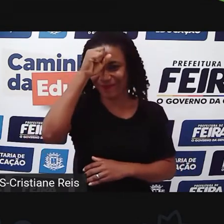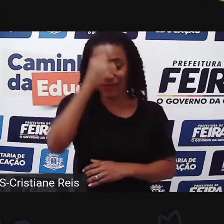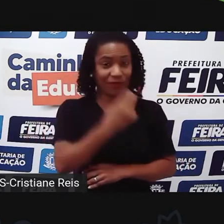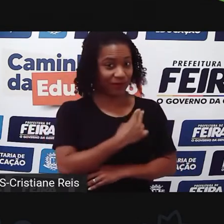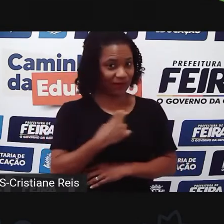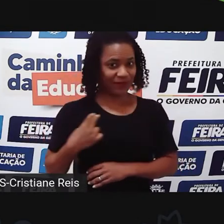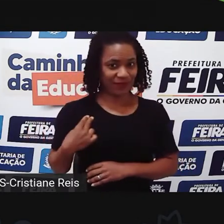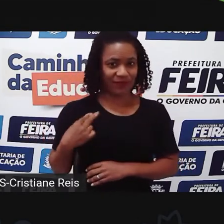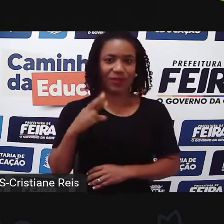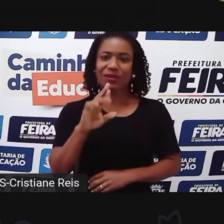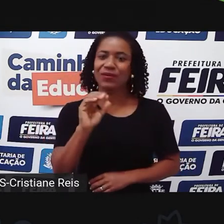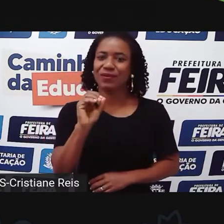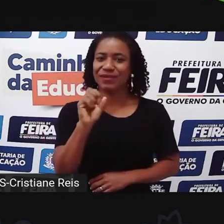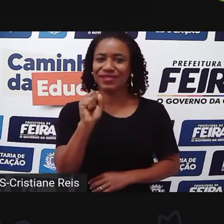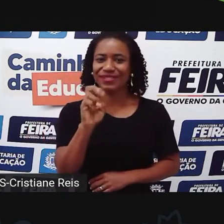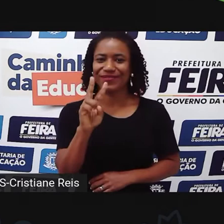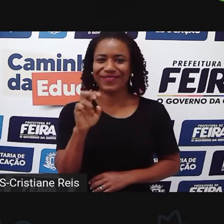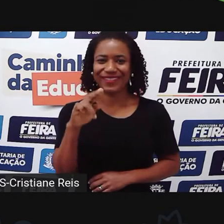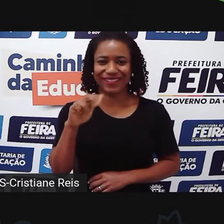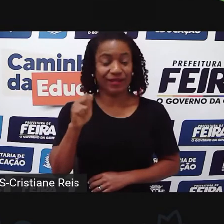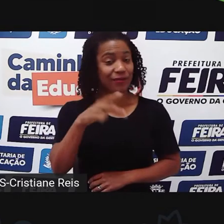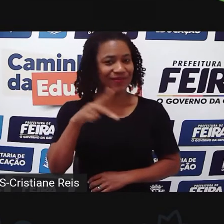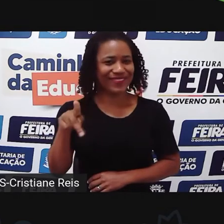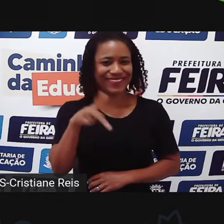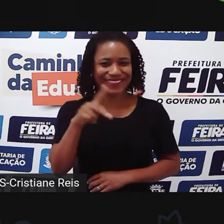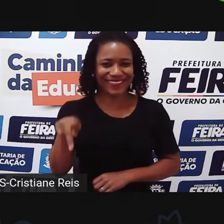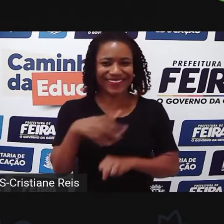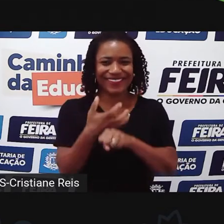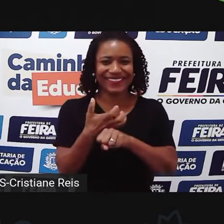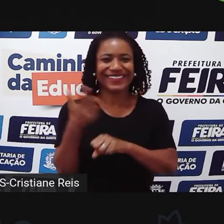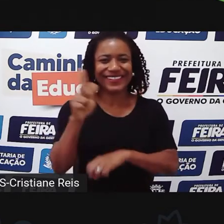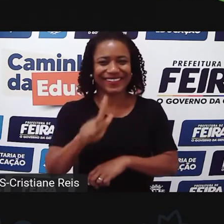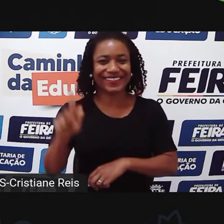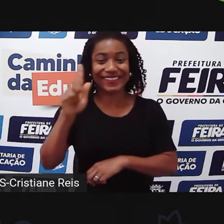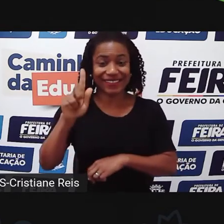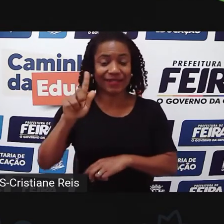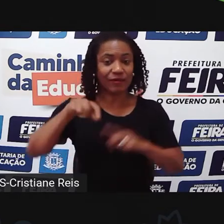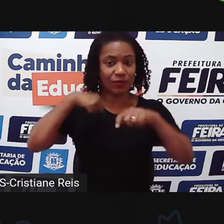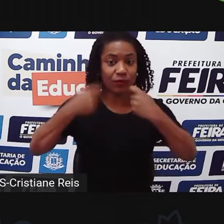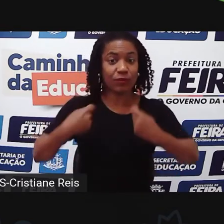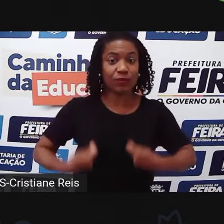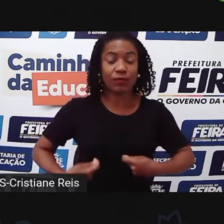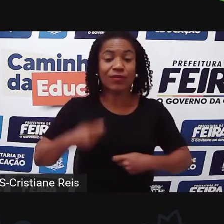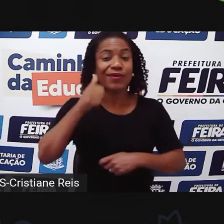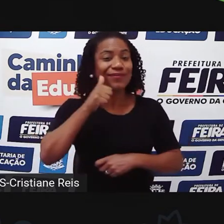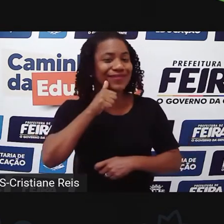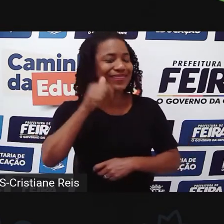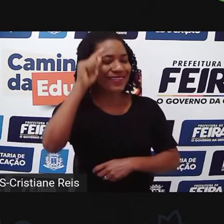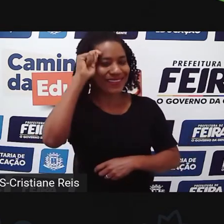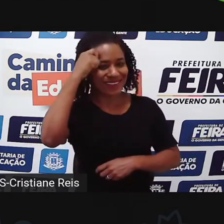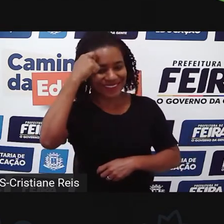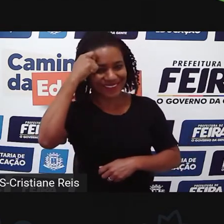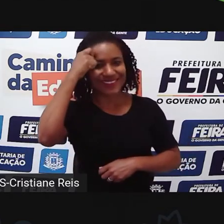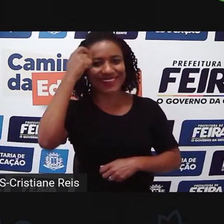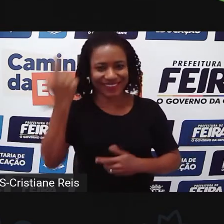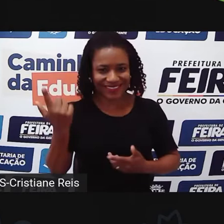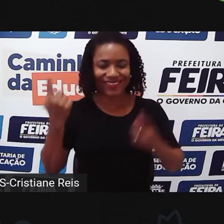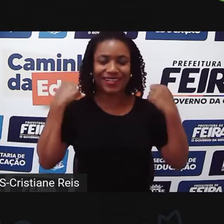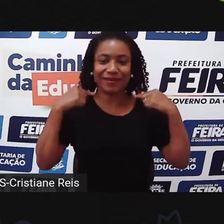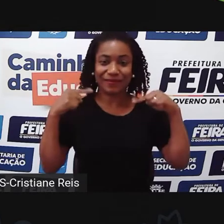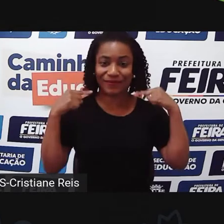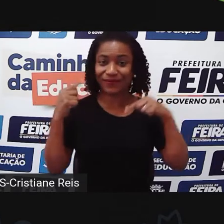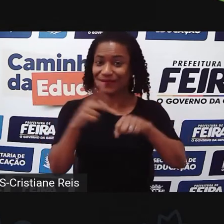Rosivânia, deixa eu me autodescrever, né? Eu sou uma mulher negra, de cabelos negros, na altura do ombro, estou trajando um jaleco